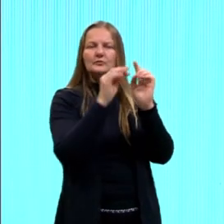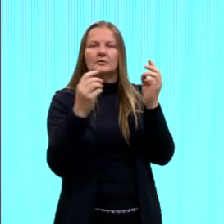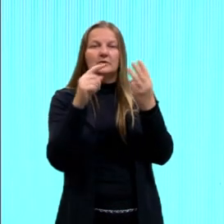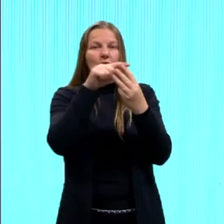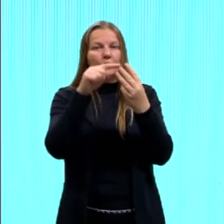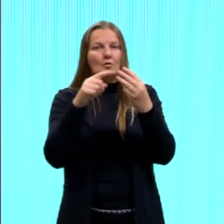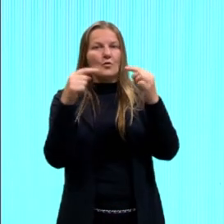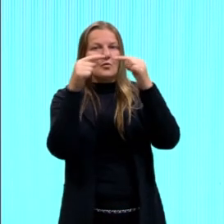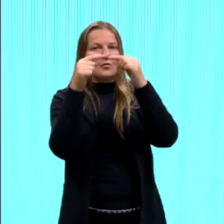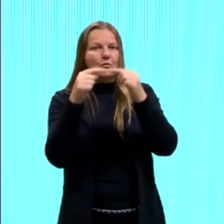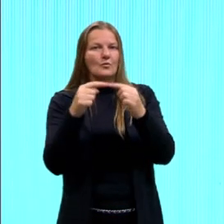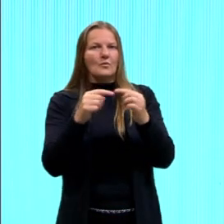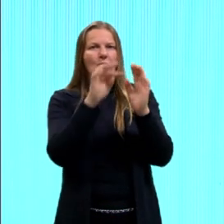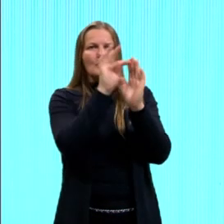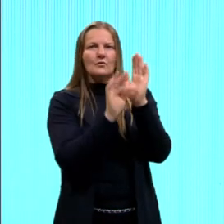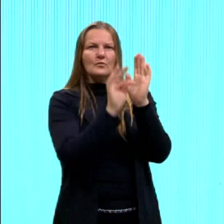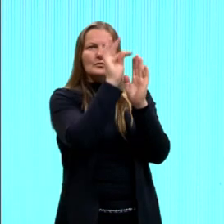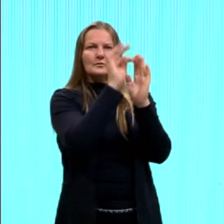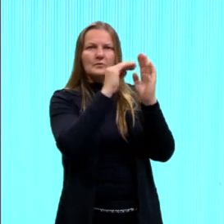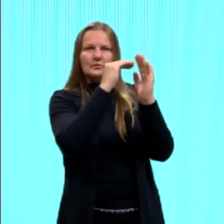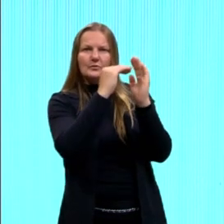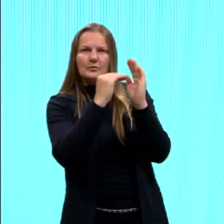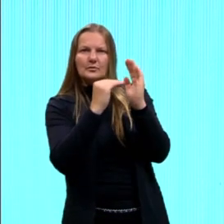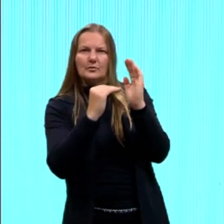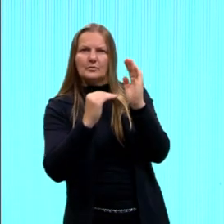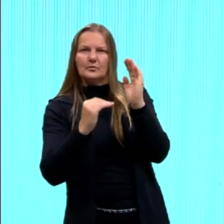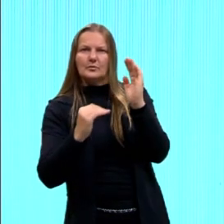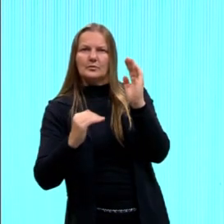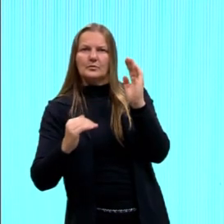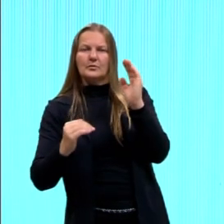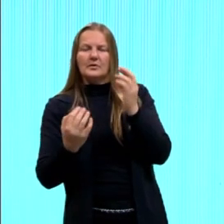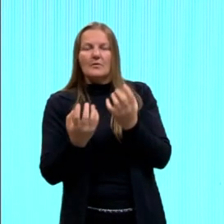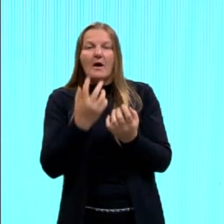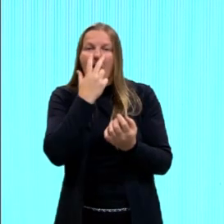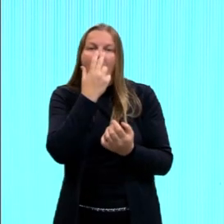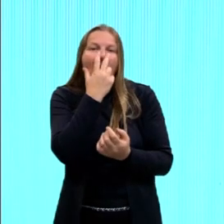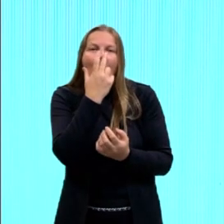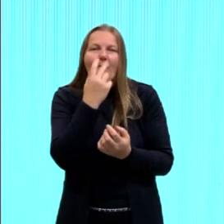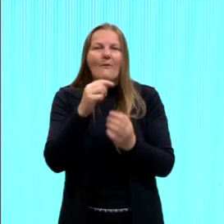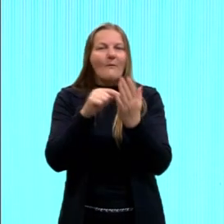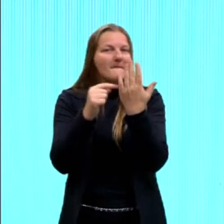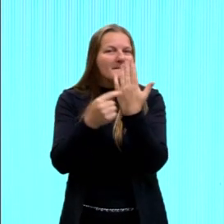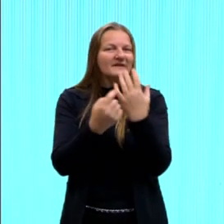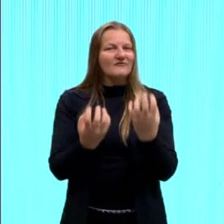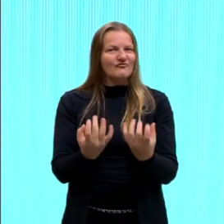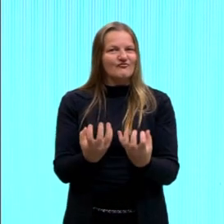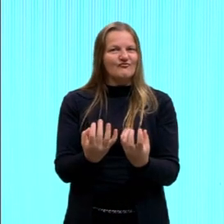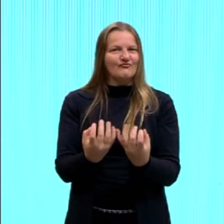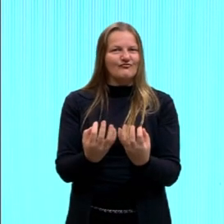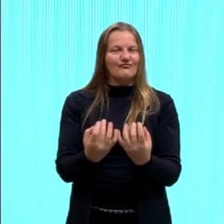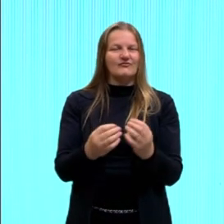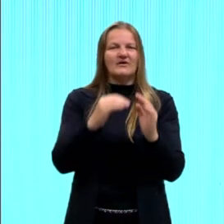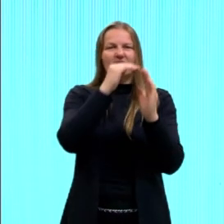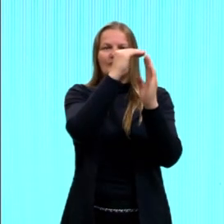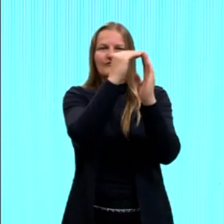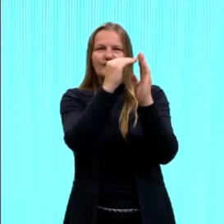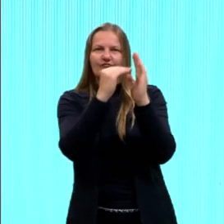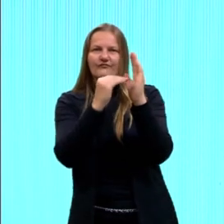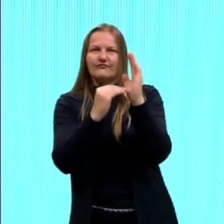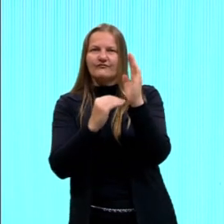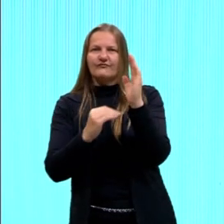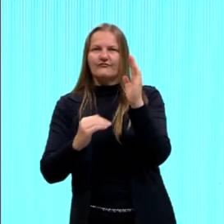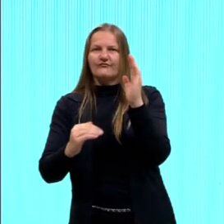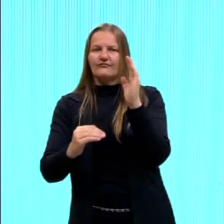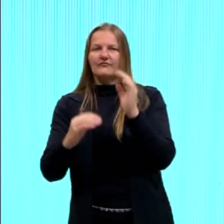formando ali, cozinhando essa turfa, né, até chegar ao ponto dela